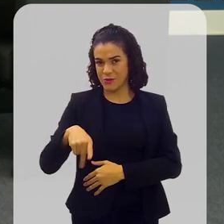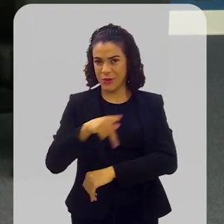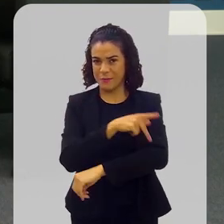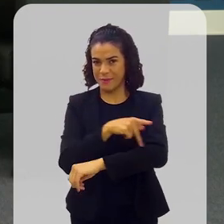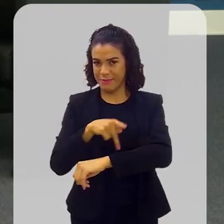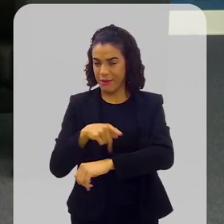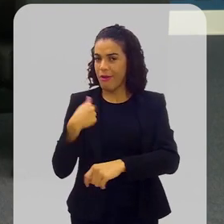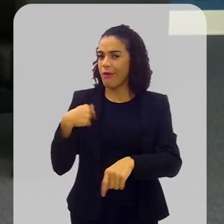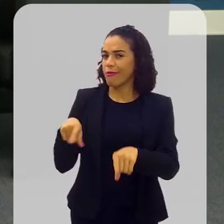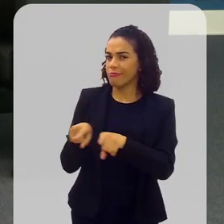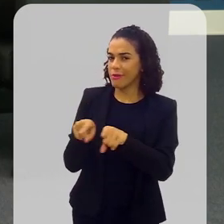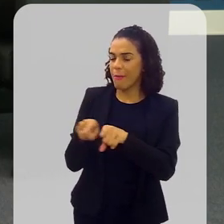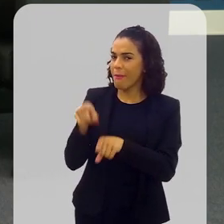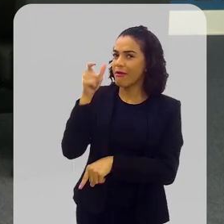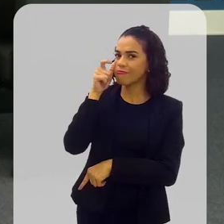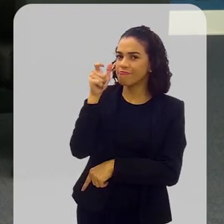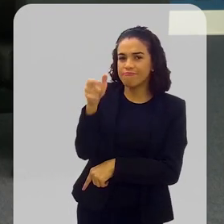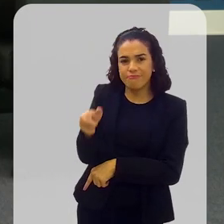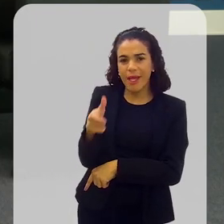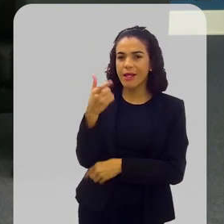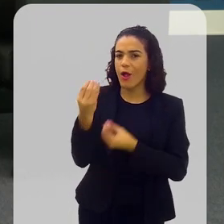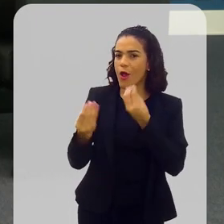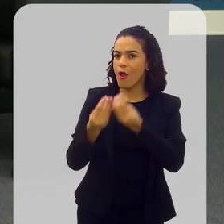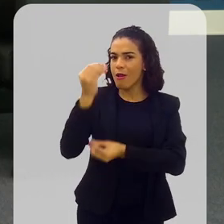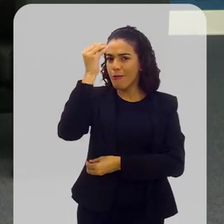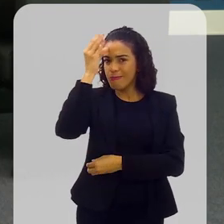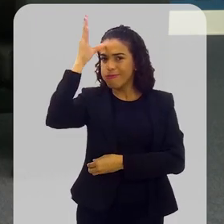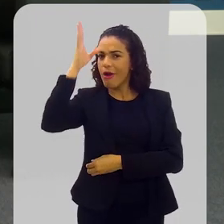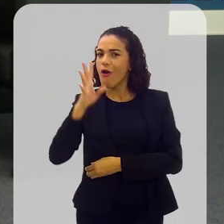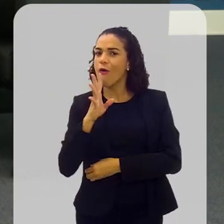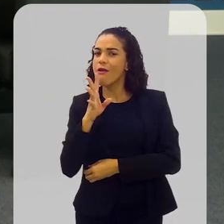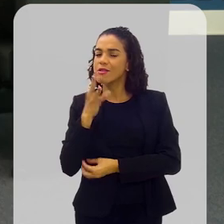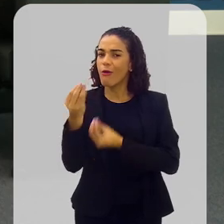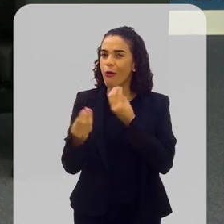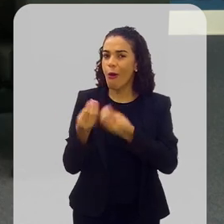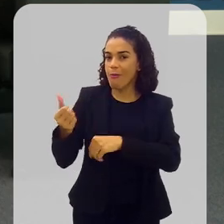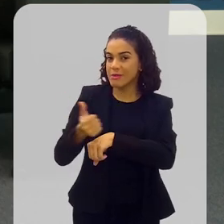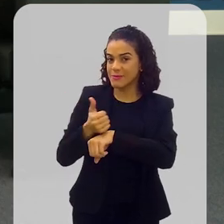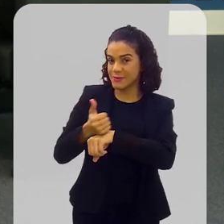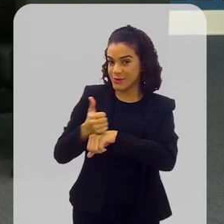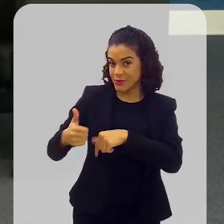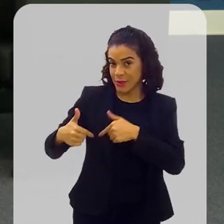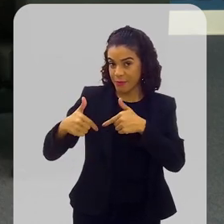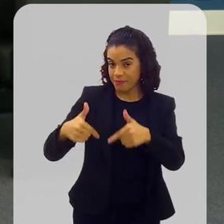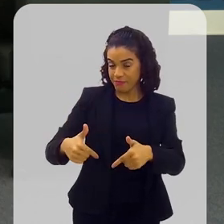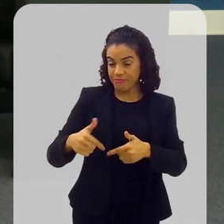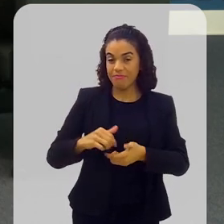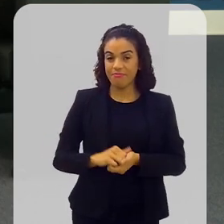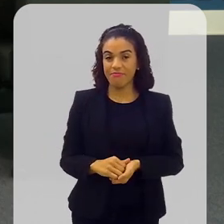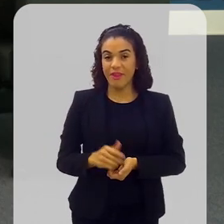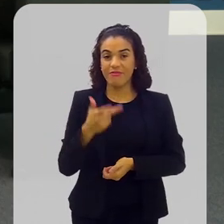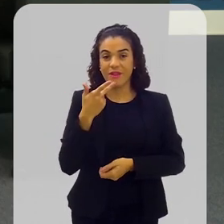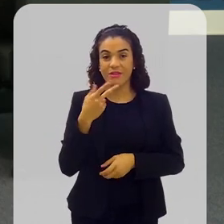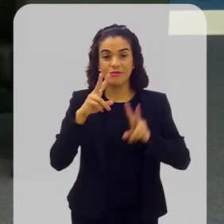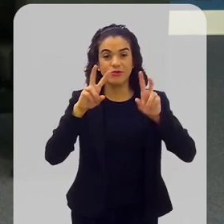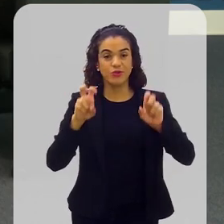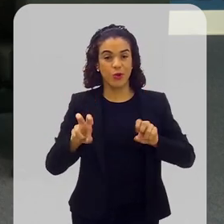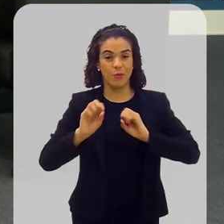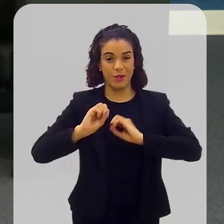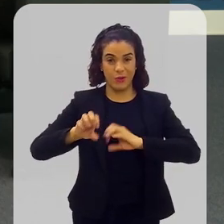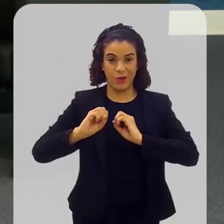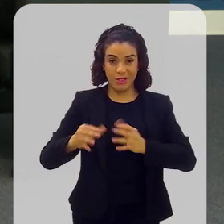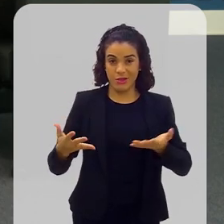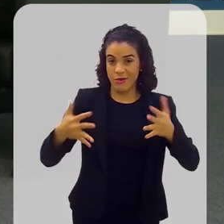professora, como pedagoga, também fico muito interessada em conhecer sobre esse profissional. Então, Adriana, quando a gente